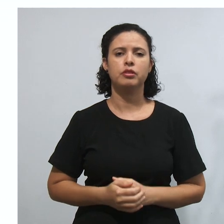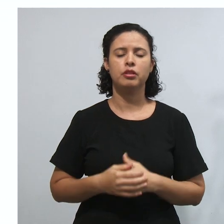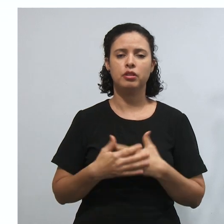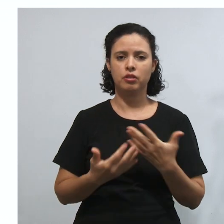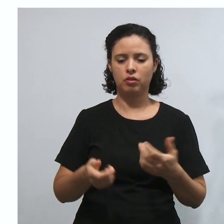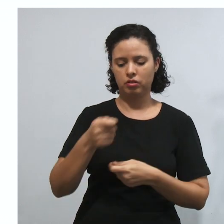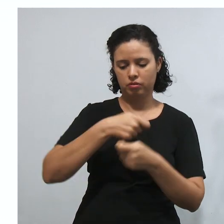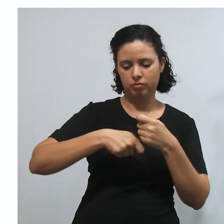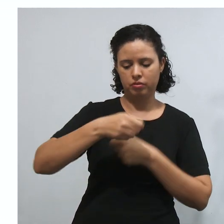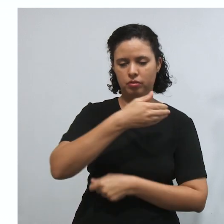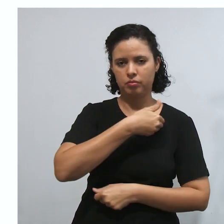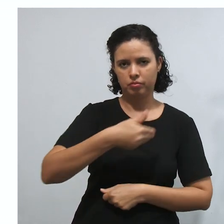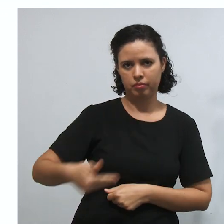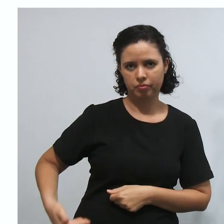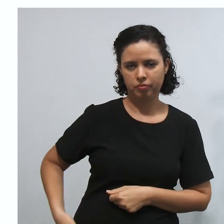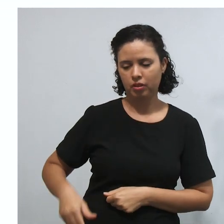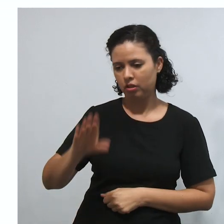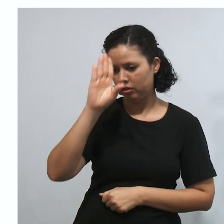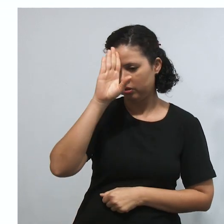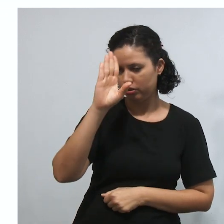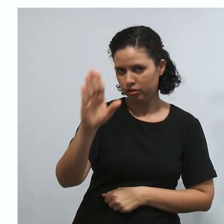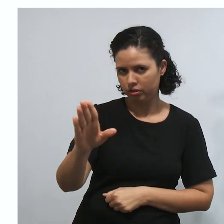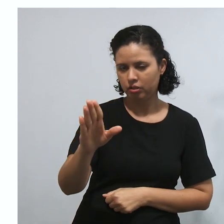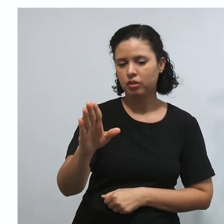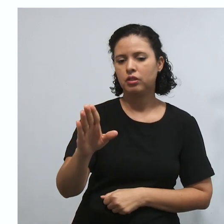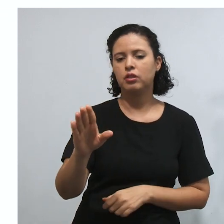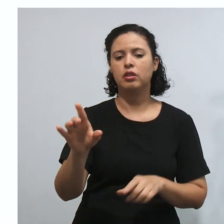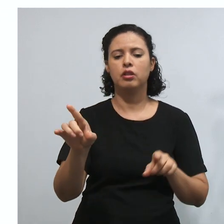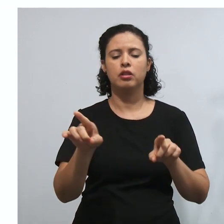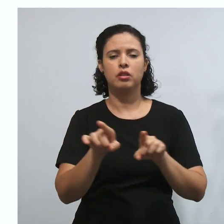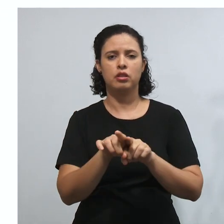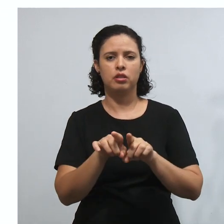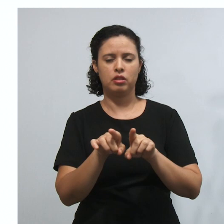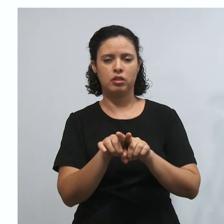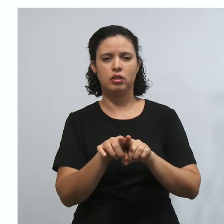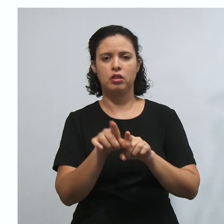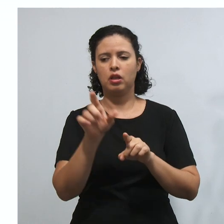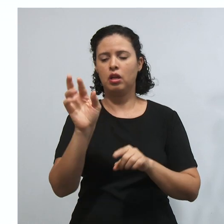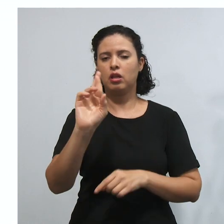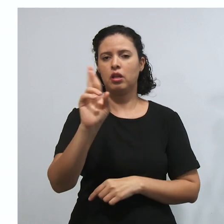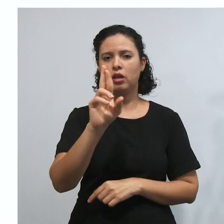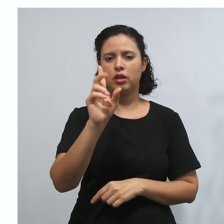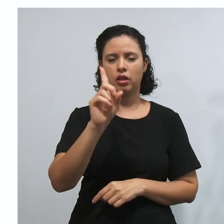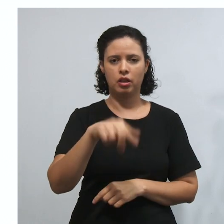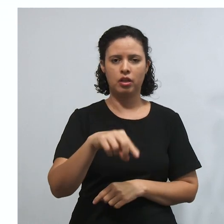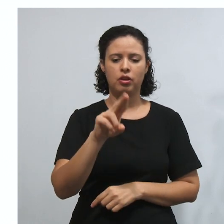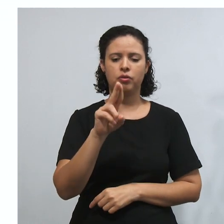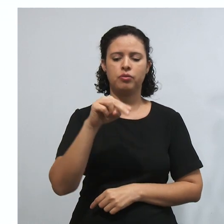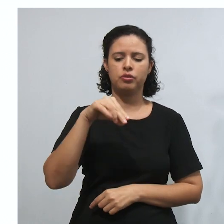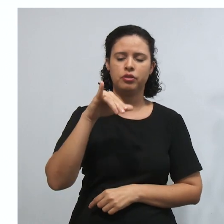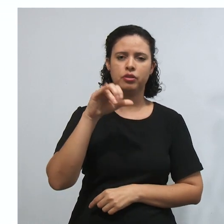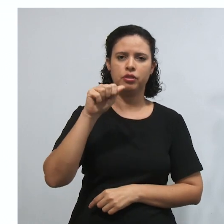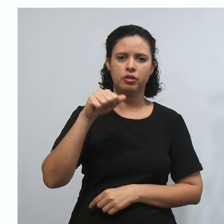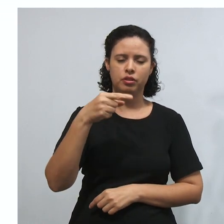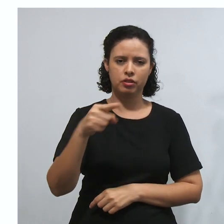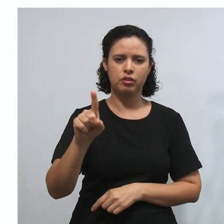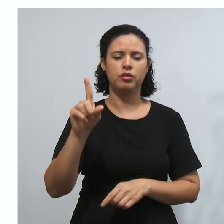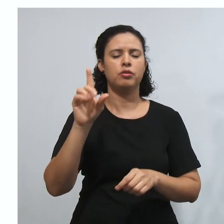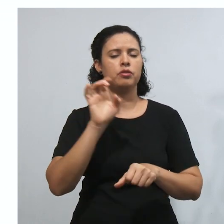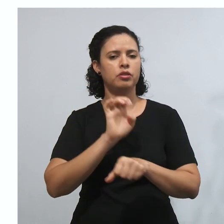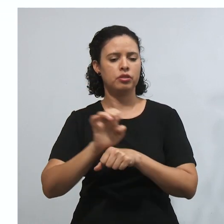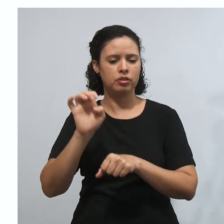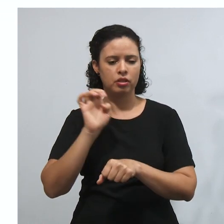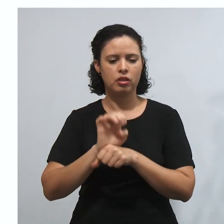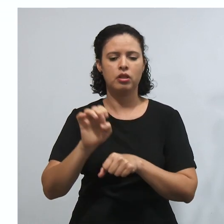administração pública, tanto a direta, ou seja, quem são? A União, Estados, o Distrito Federal e o Município,